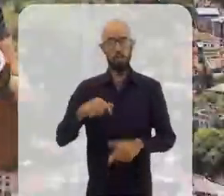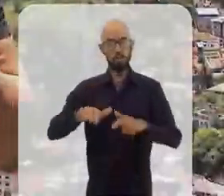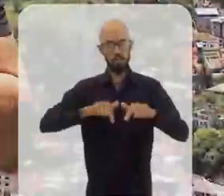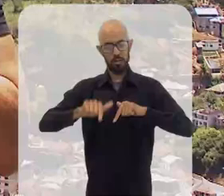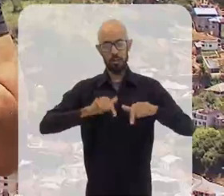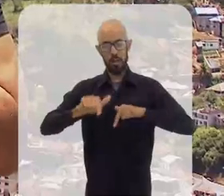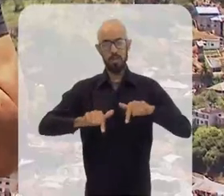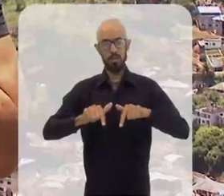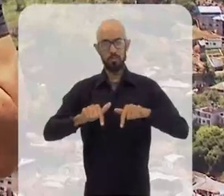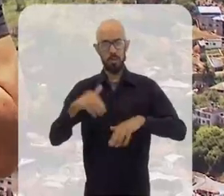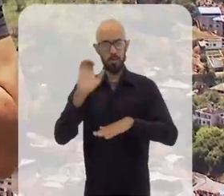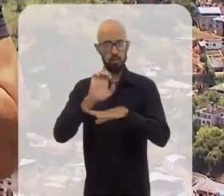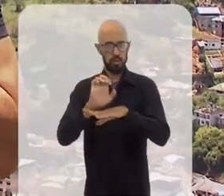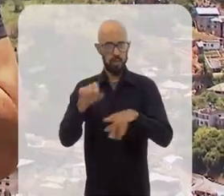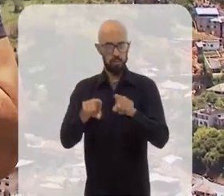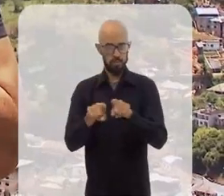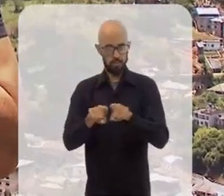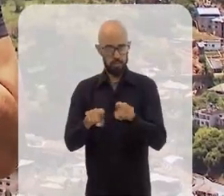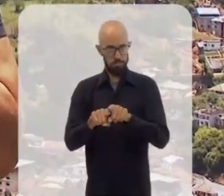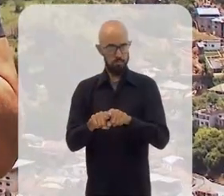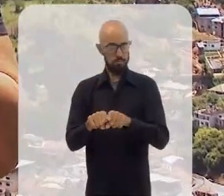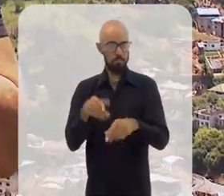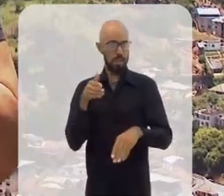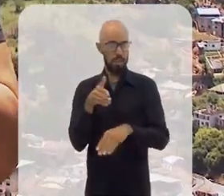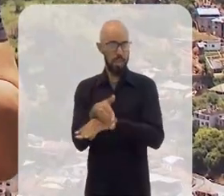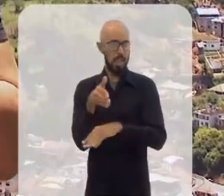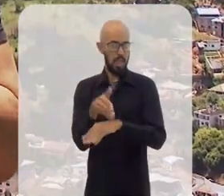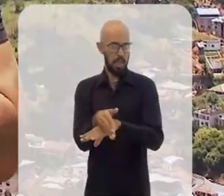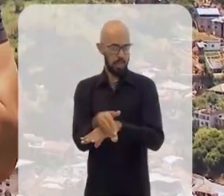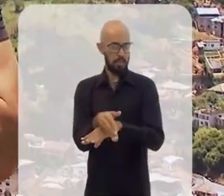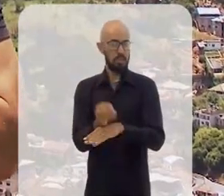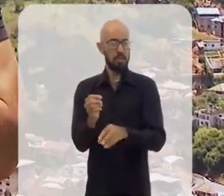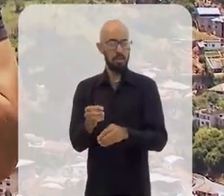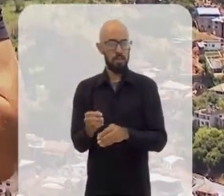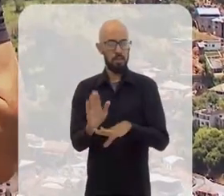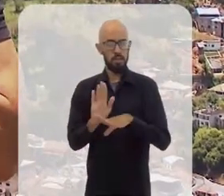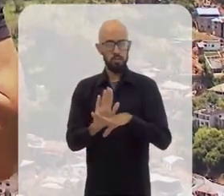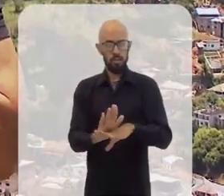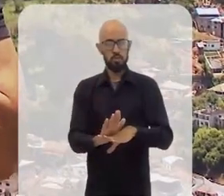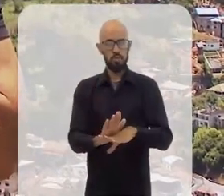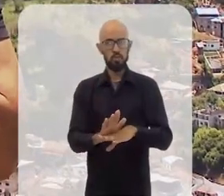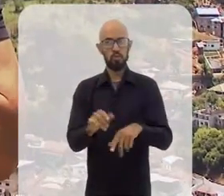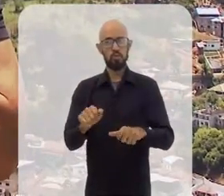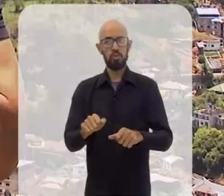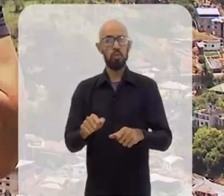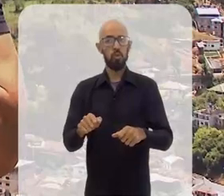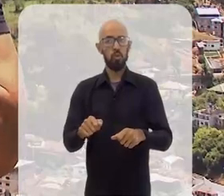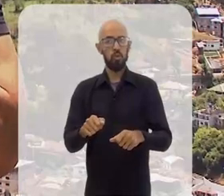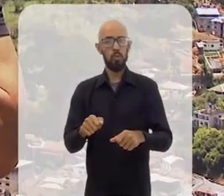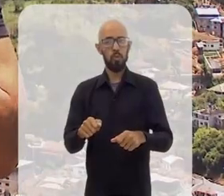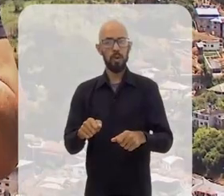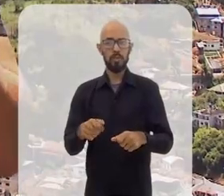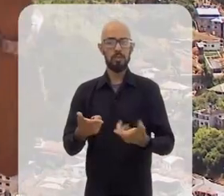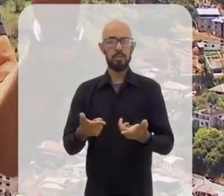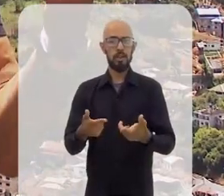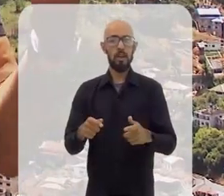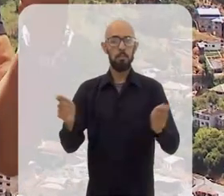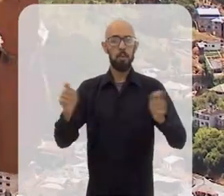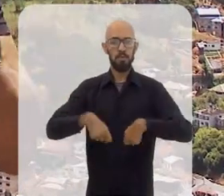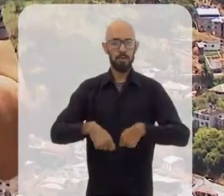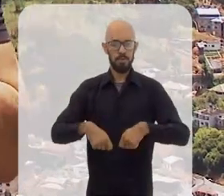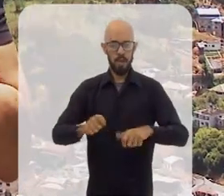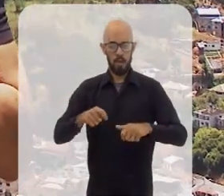trabalhando para que o estado também interfira e venha avançar com essa área e com esse grande